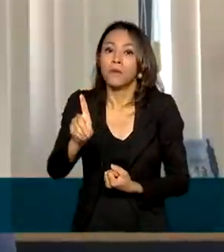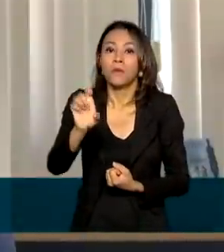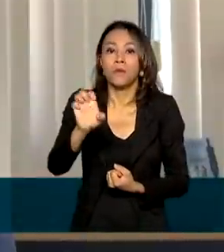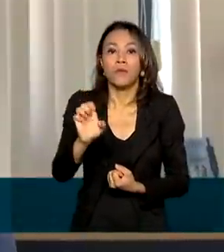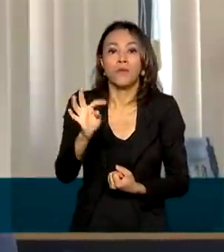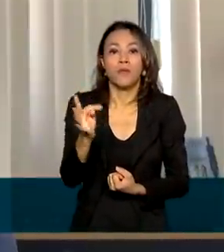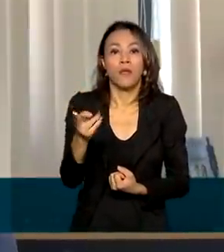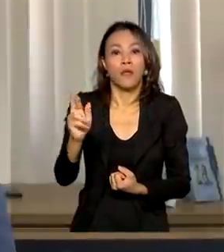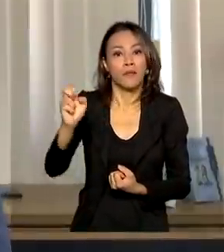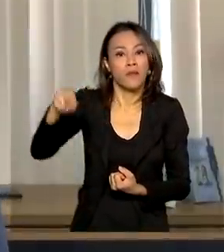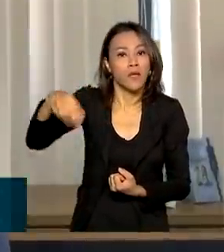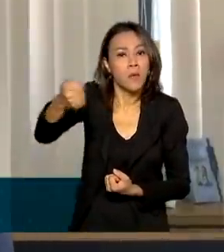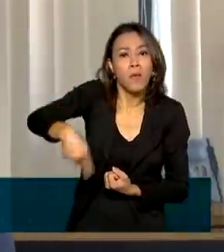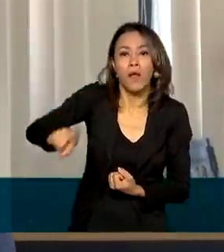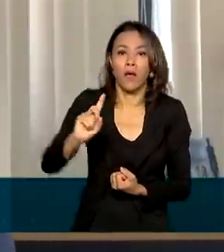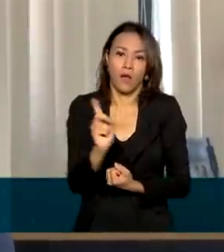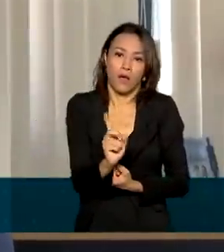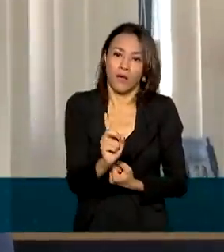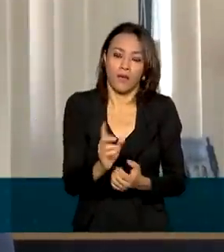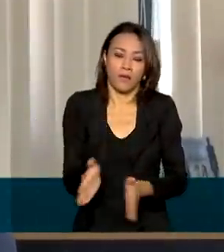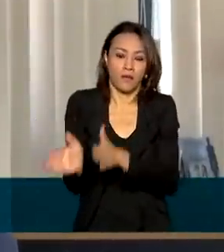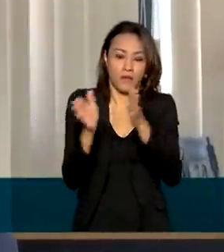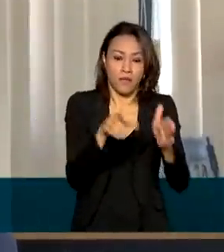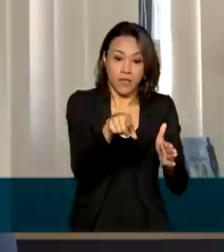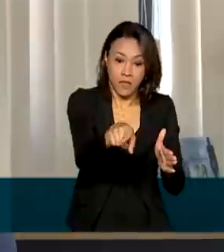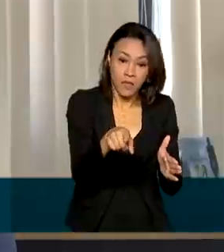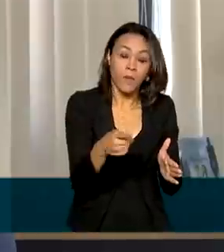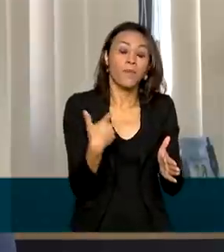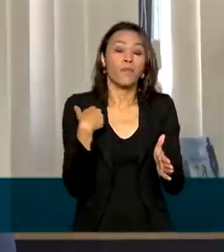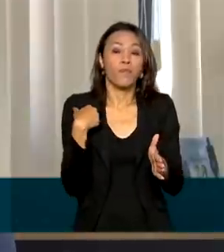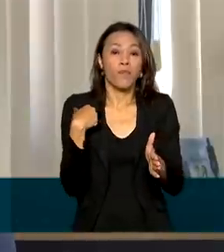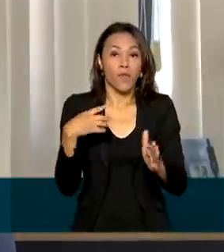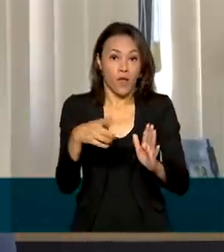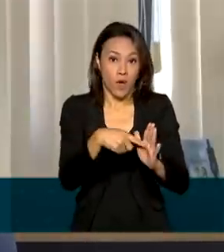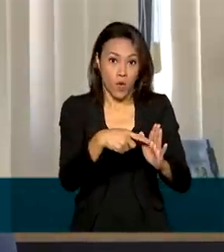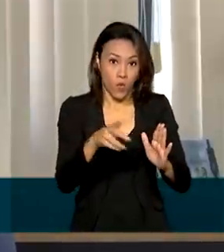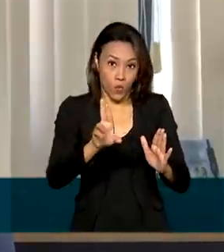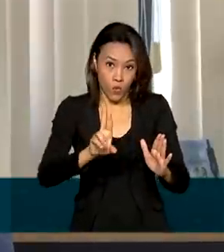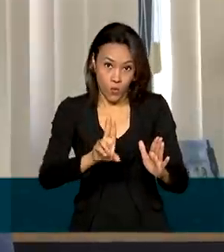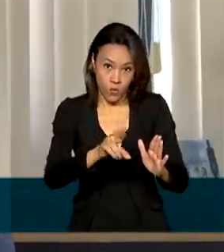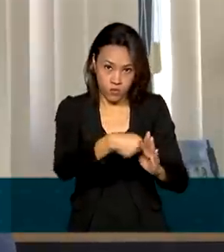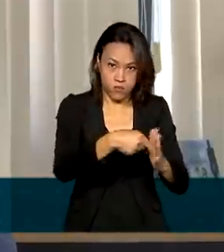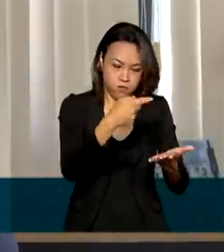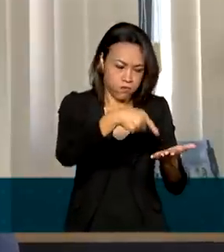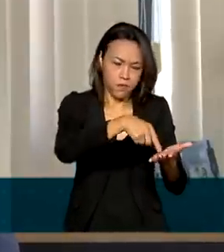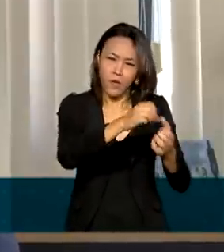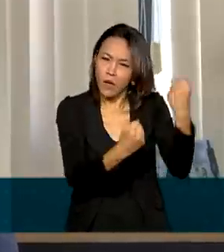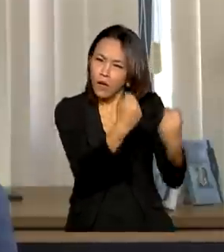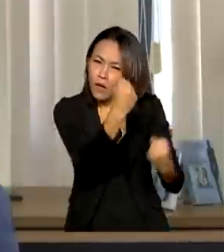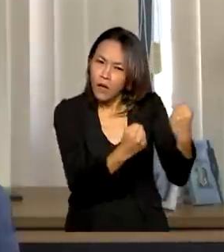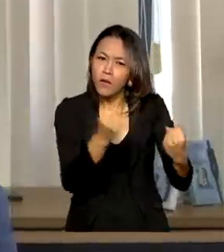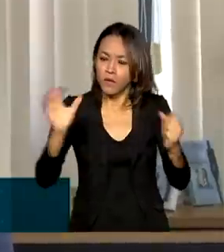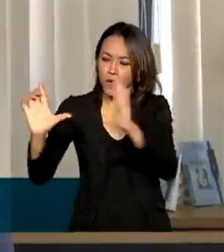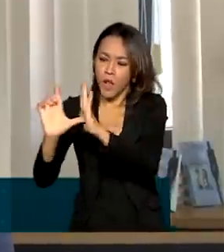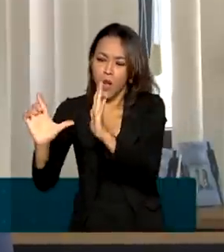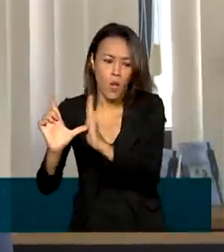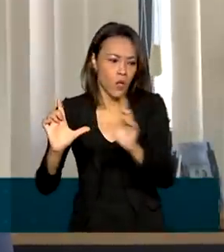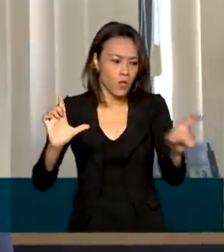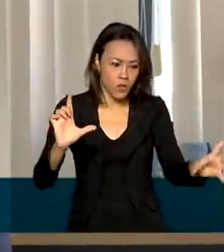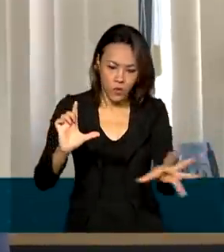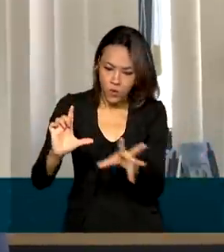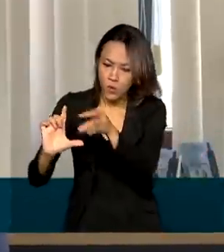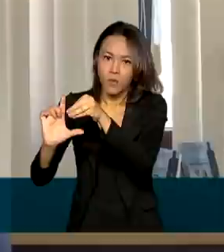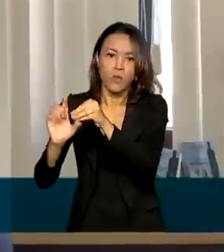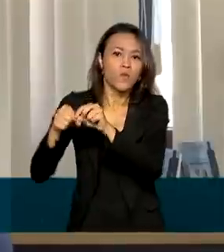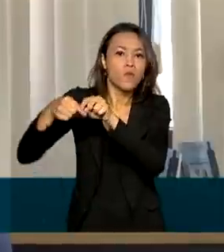veículo entra como registro de propriedade do estabelecimento, da revendedora, e depois, quando ela é vendida